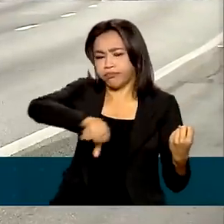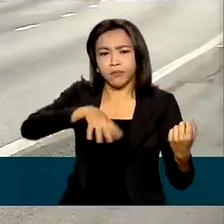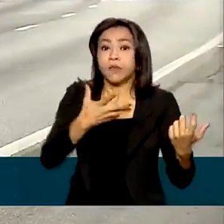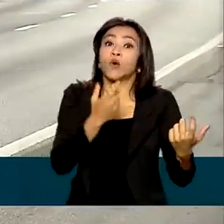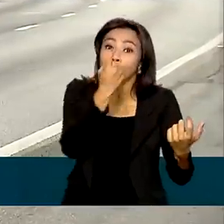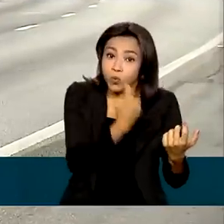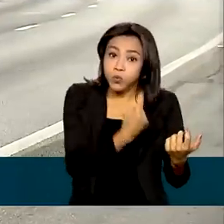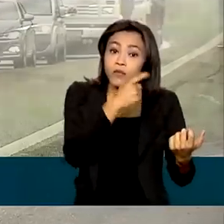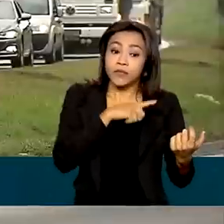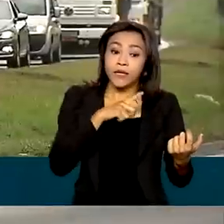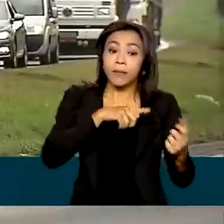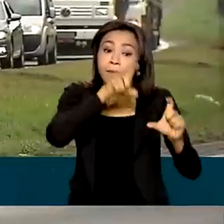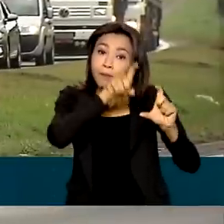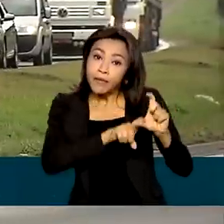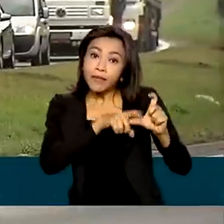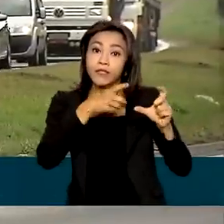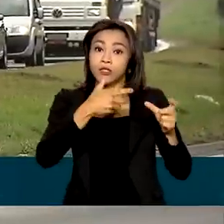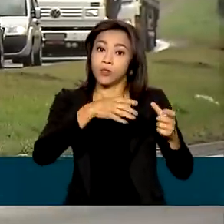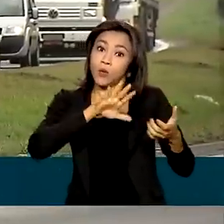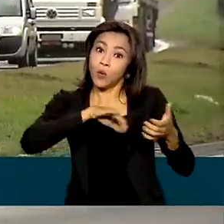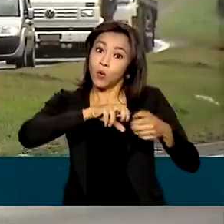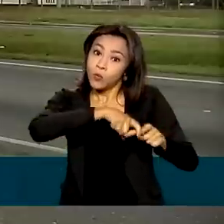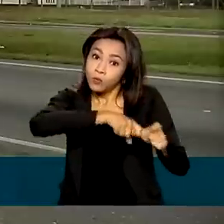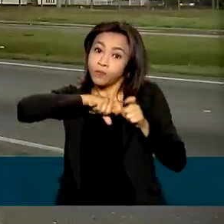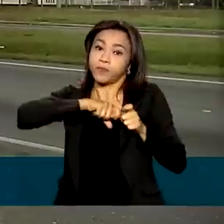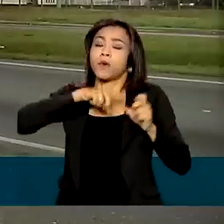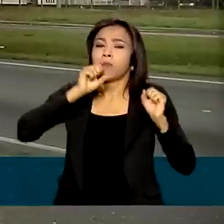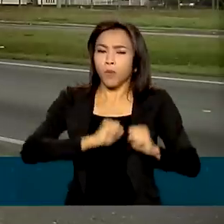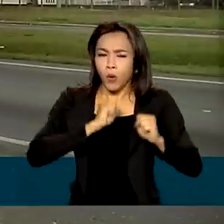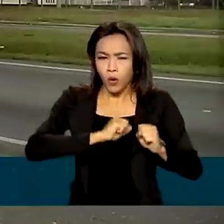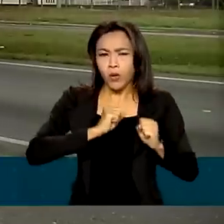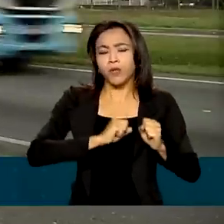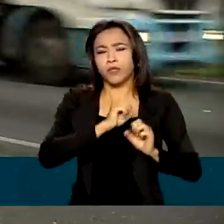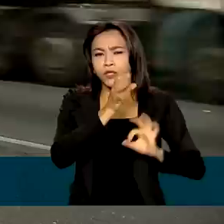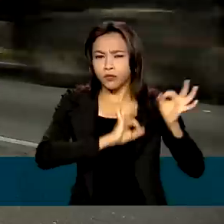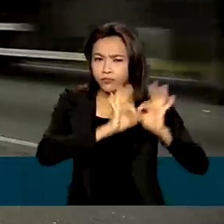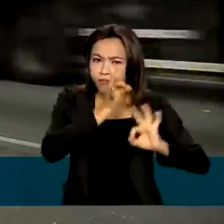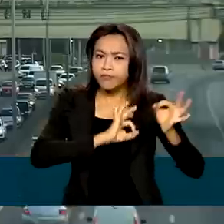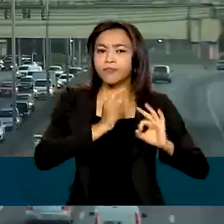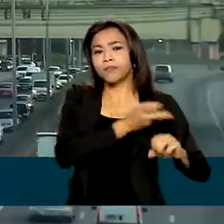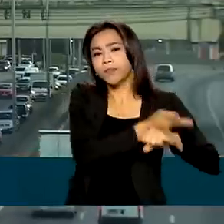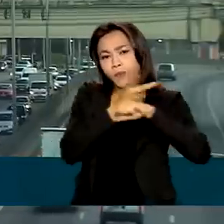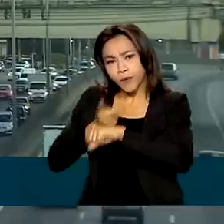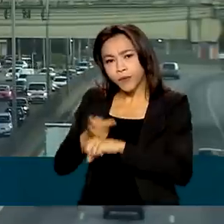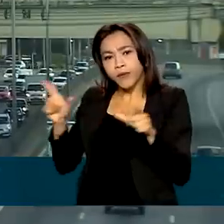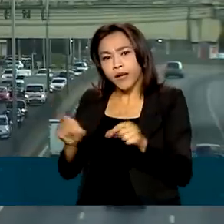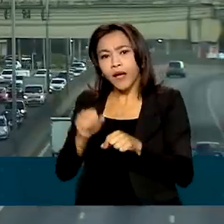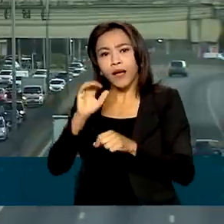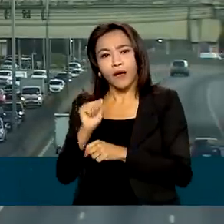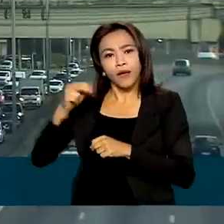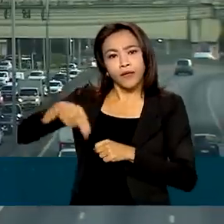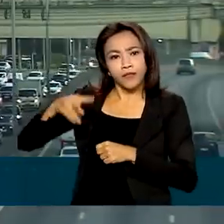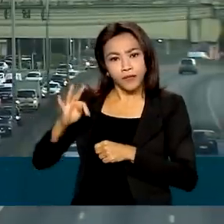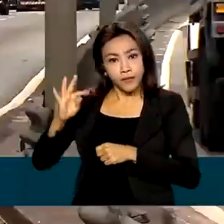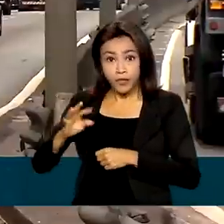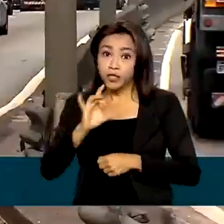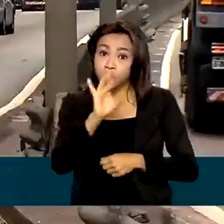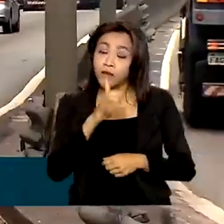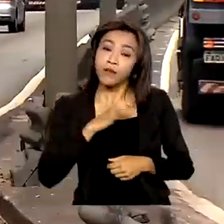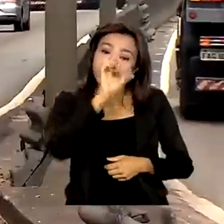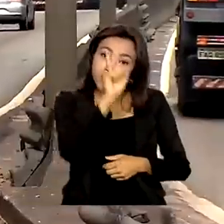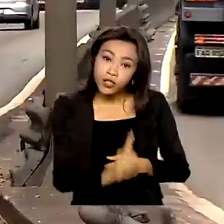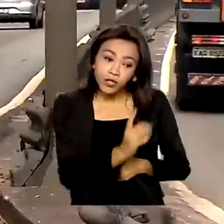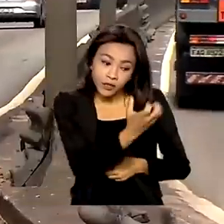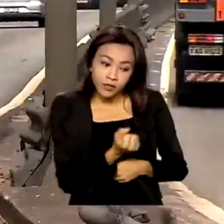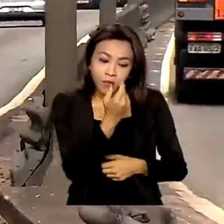situação pendente ou suspenso, poderá atualizar o registro na ANTT, mas só terá direito às parcelas a